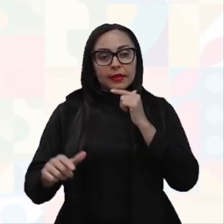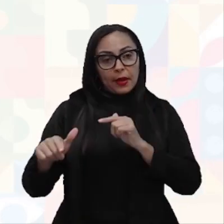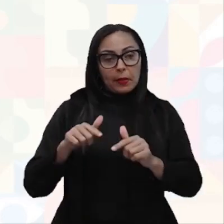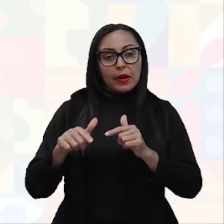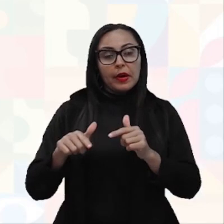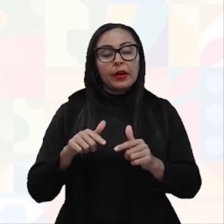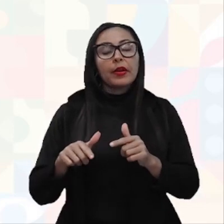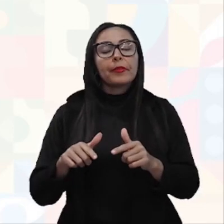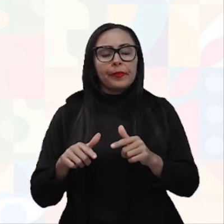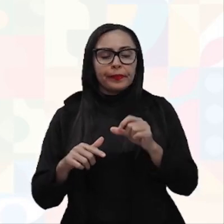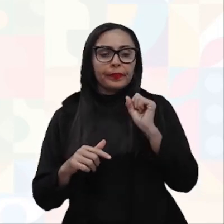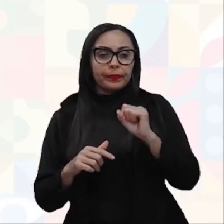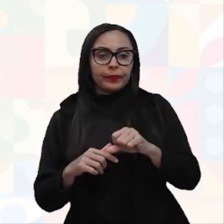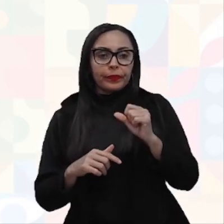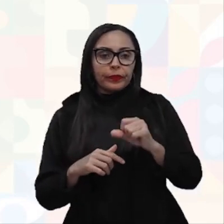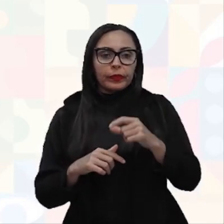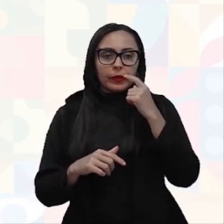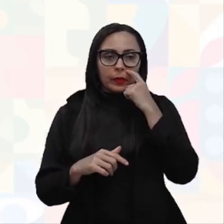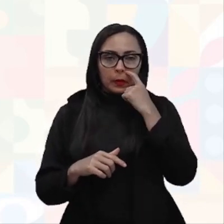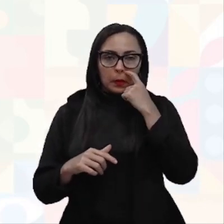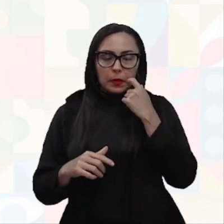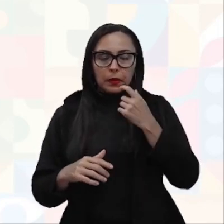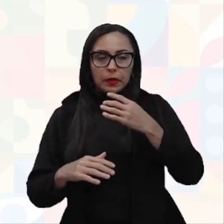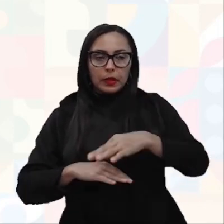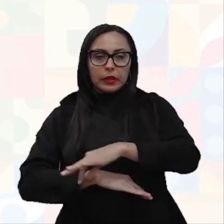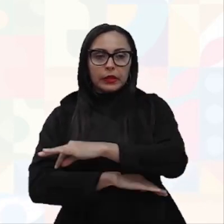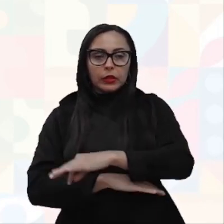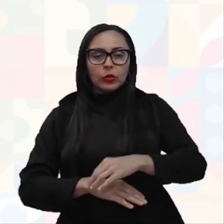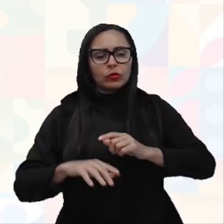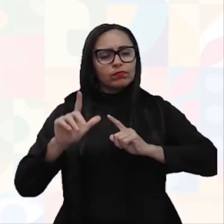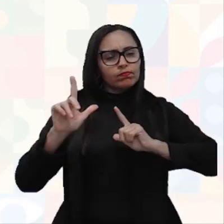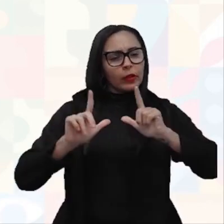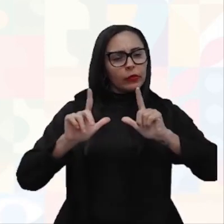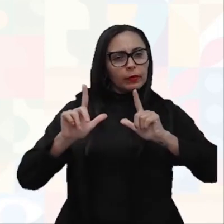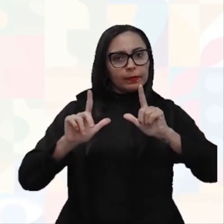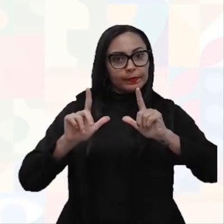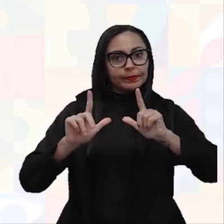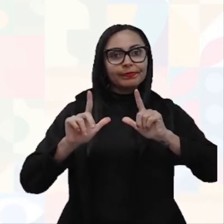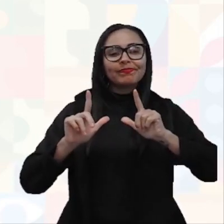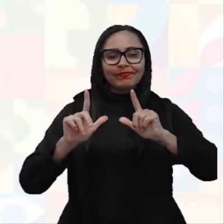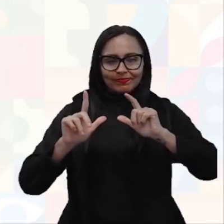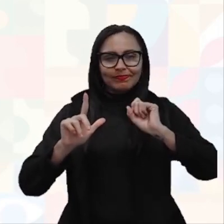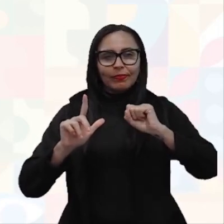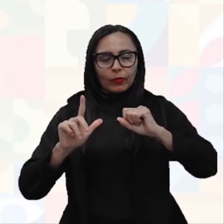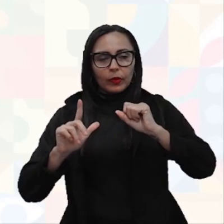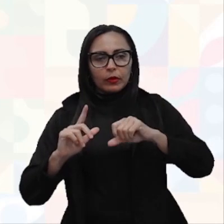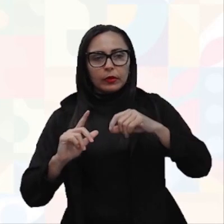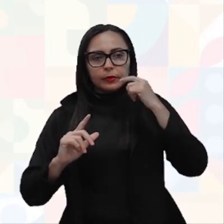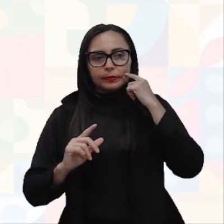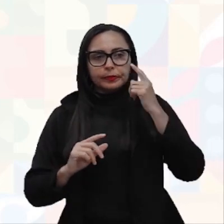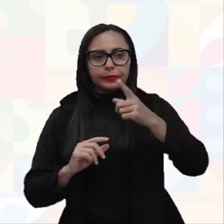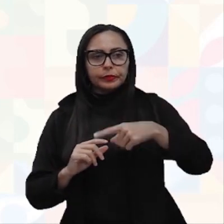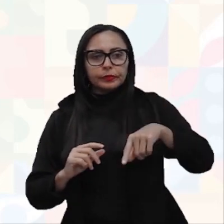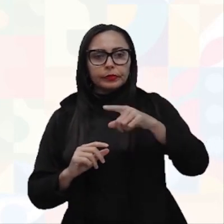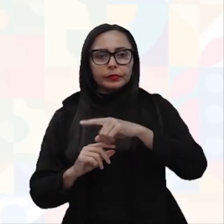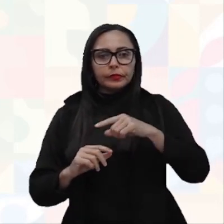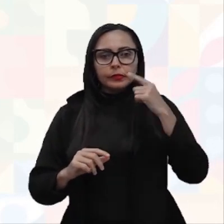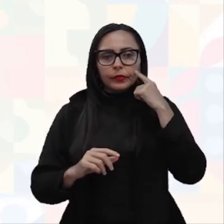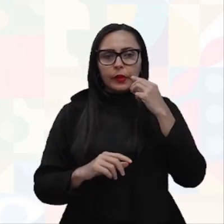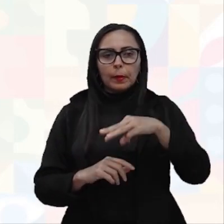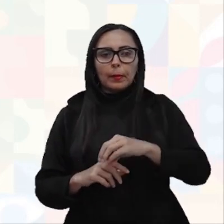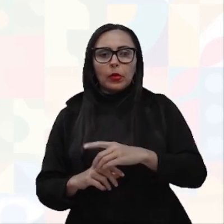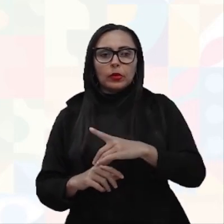arquitetura MTV. Essa arquitetura MTV, que é o Model, Template e View,